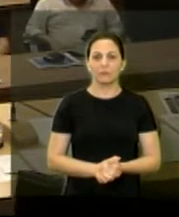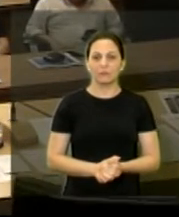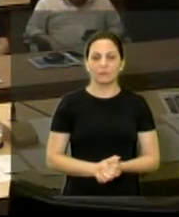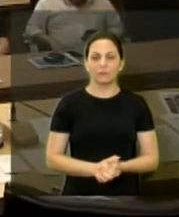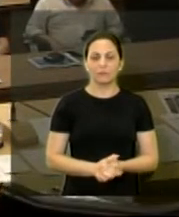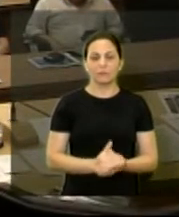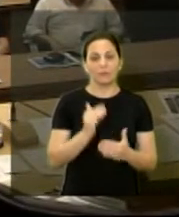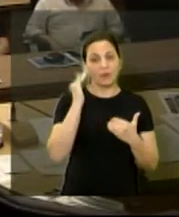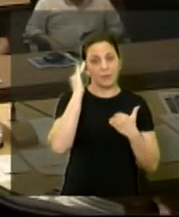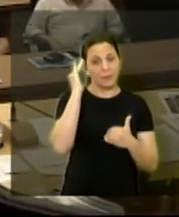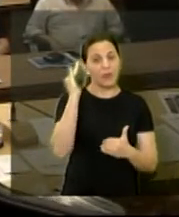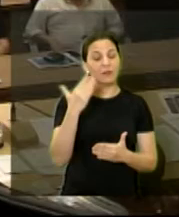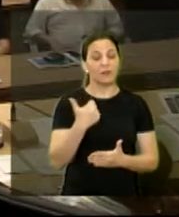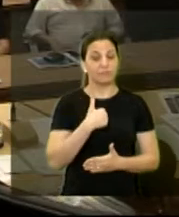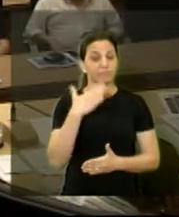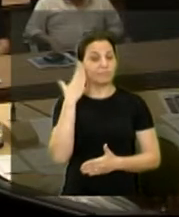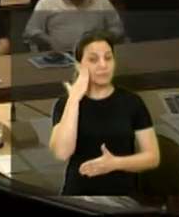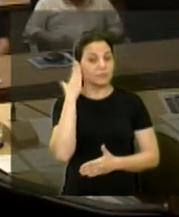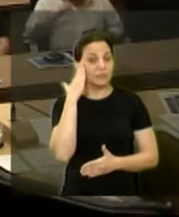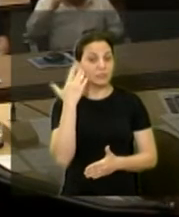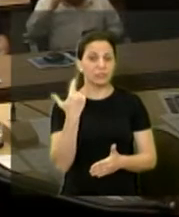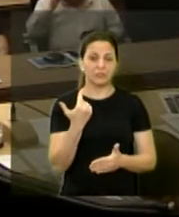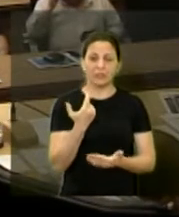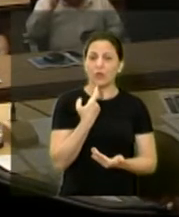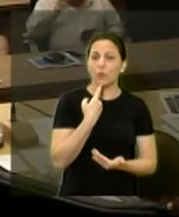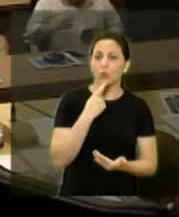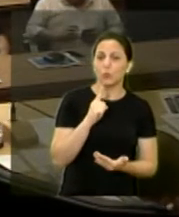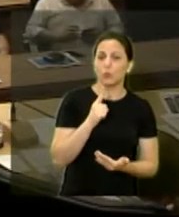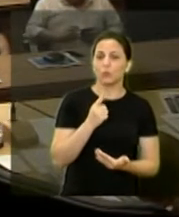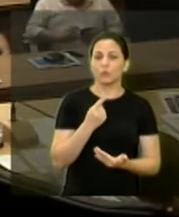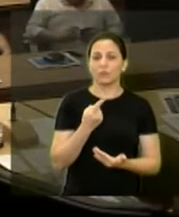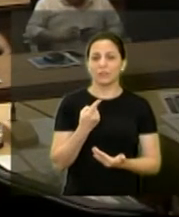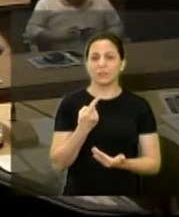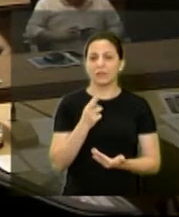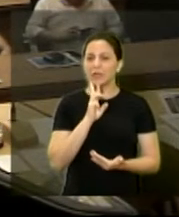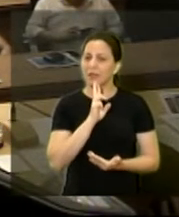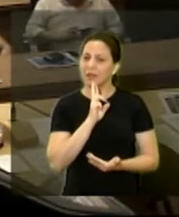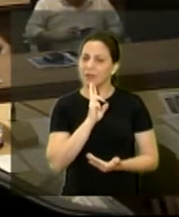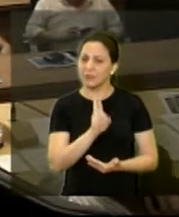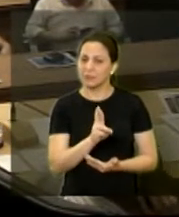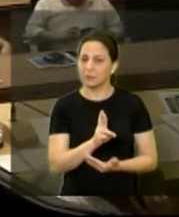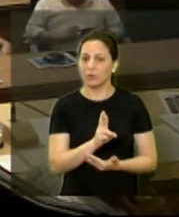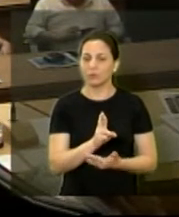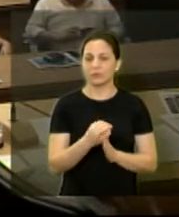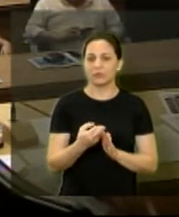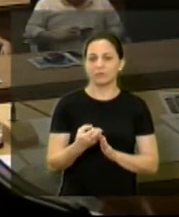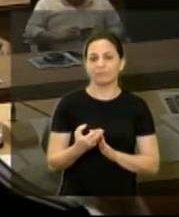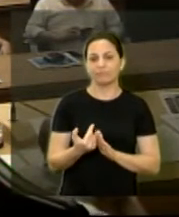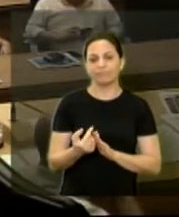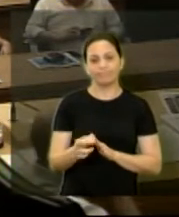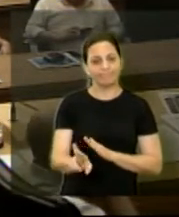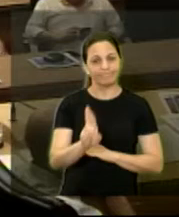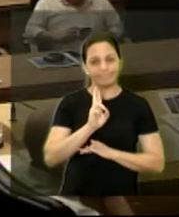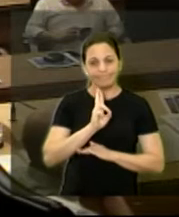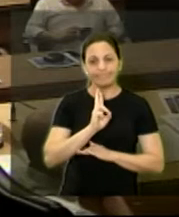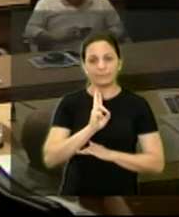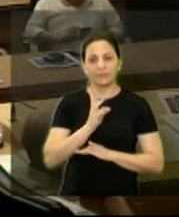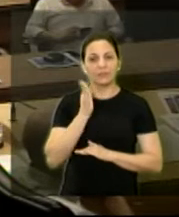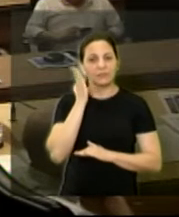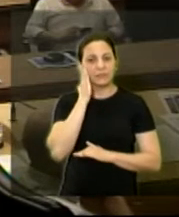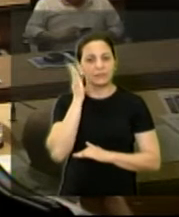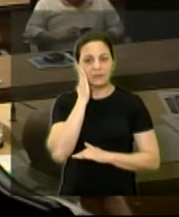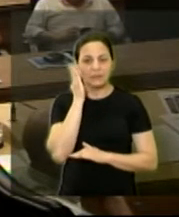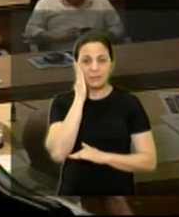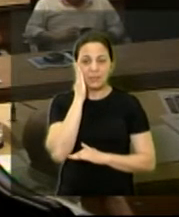obrigada eu entendi o questionamento que você colocou questionamento não a resposta realmente a gente tem ouvido muito falar a